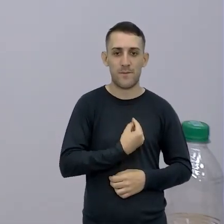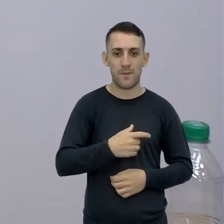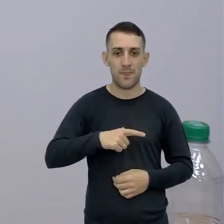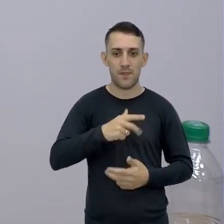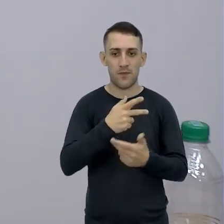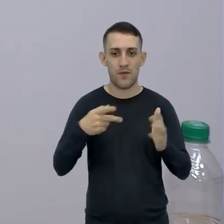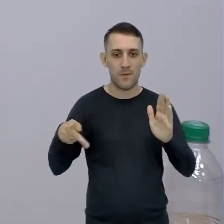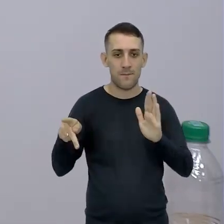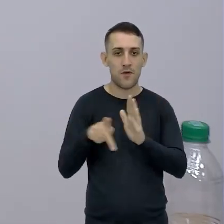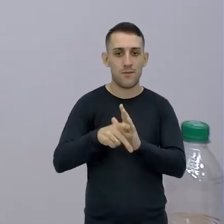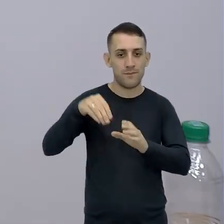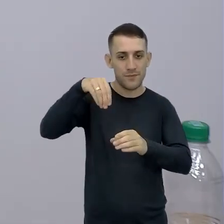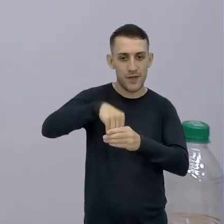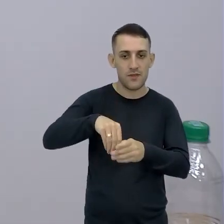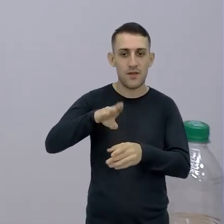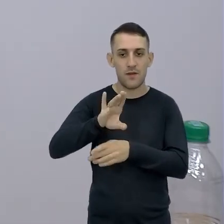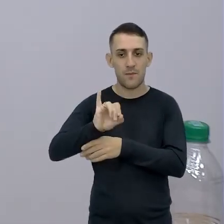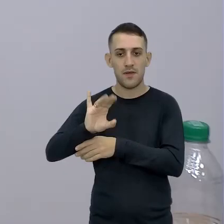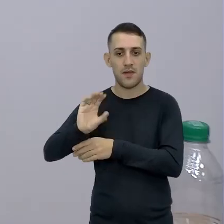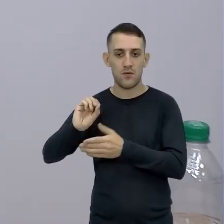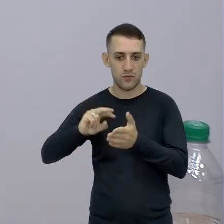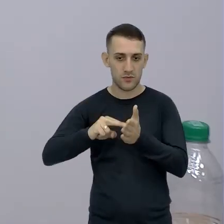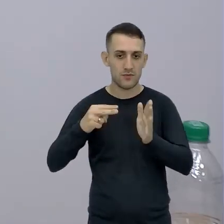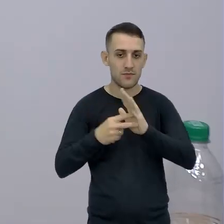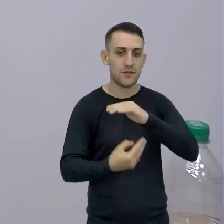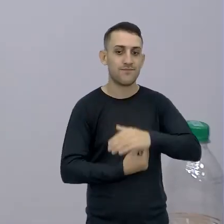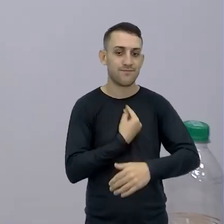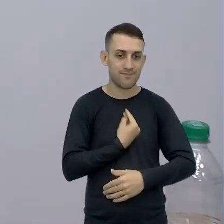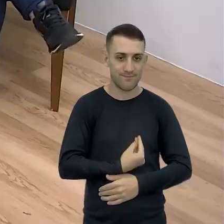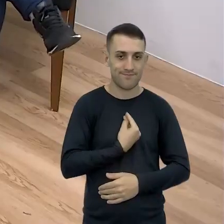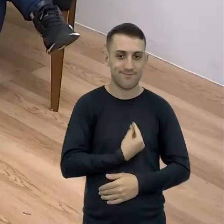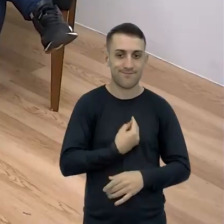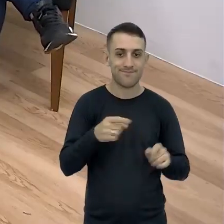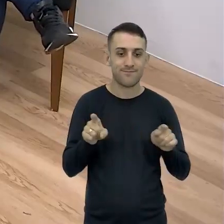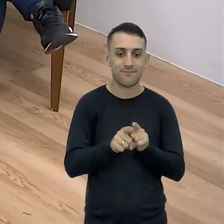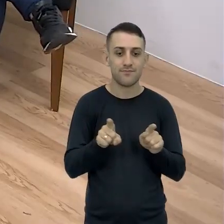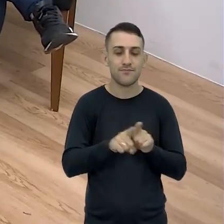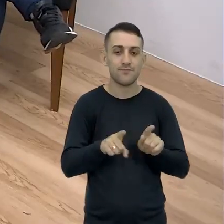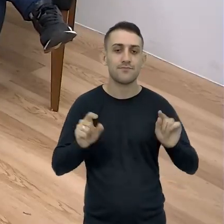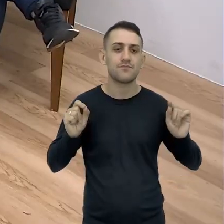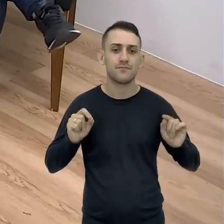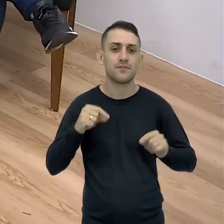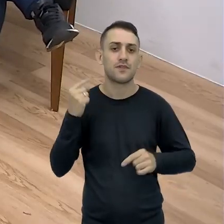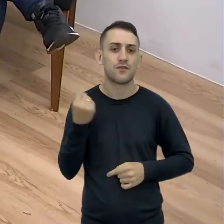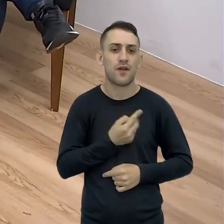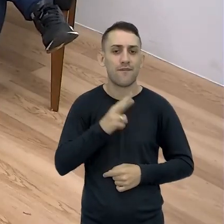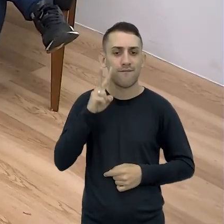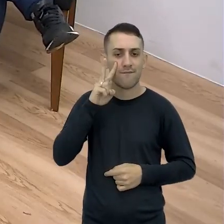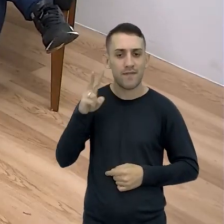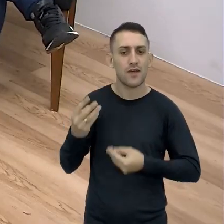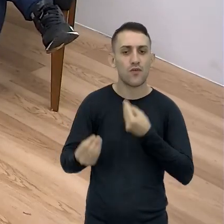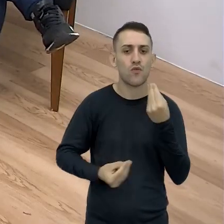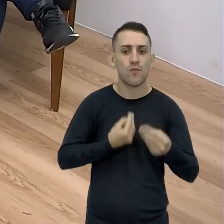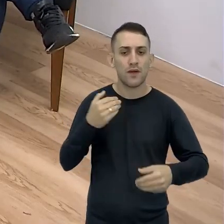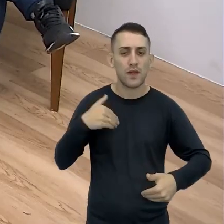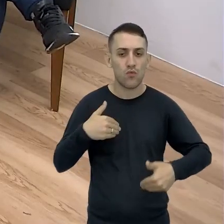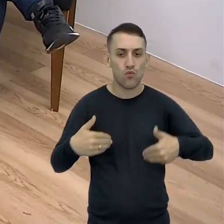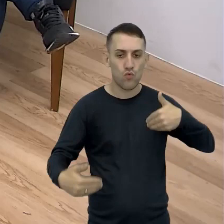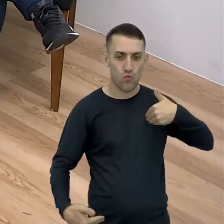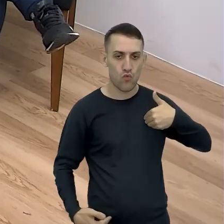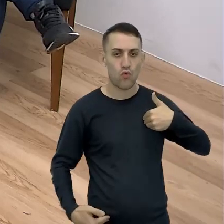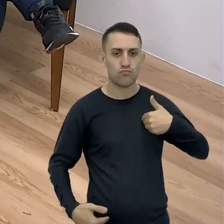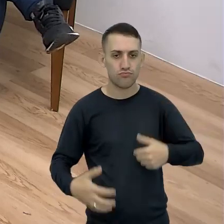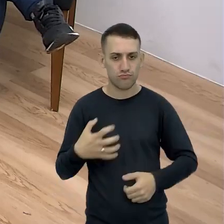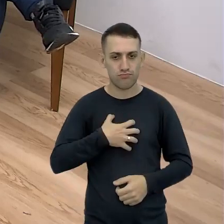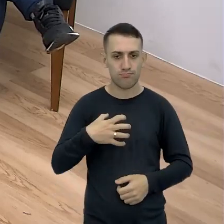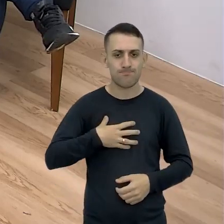é Dentro da bio Porque bio é vida, certo? Exato E aí ver como que o corpo se comporta